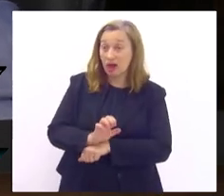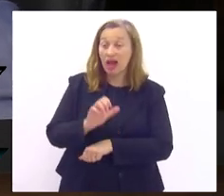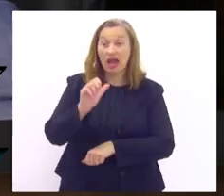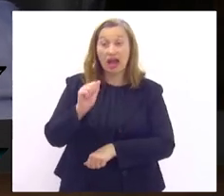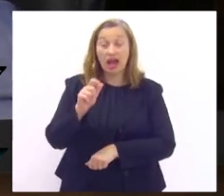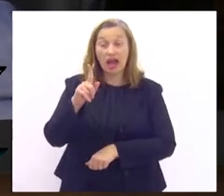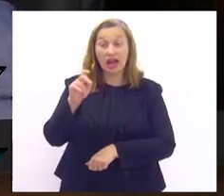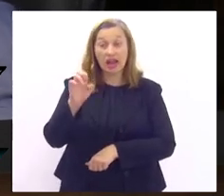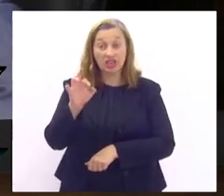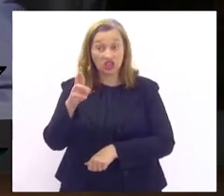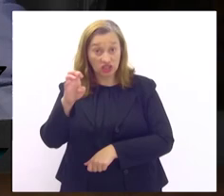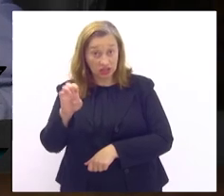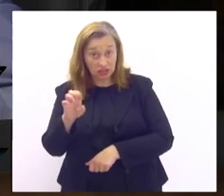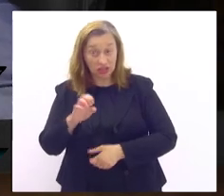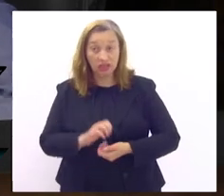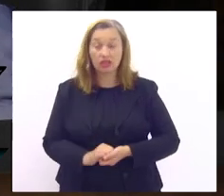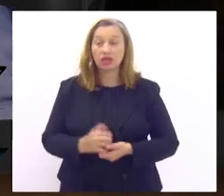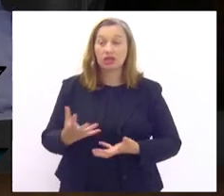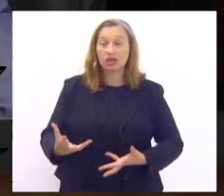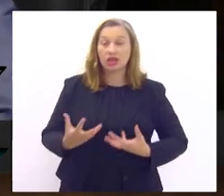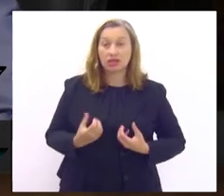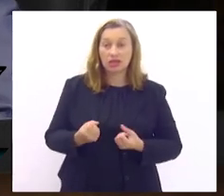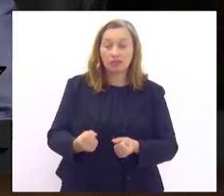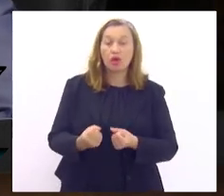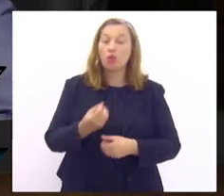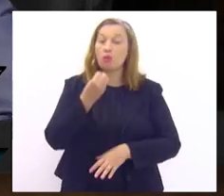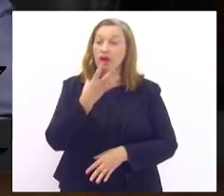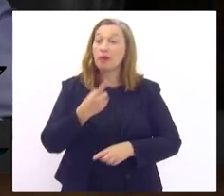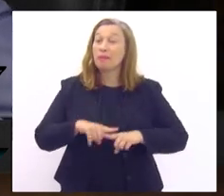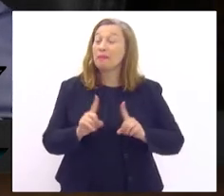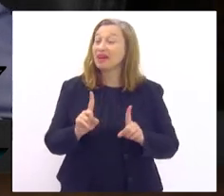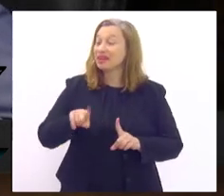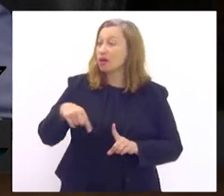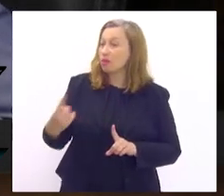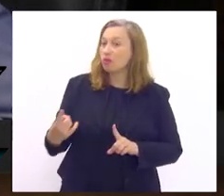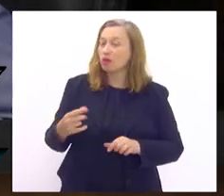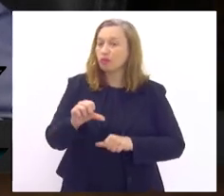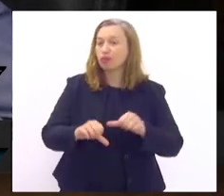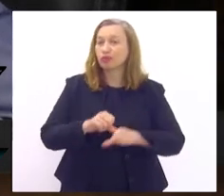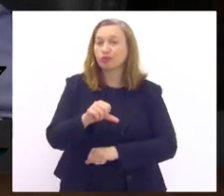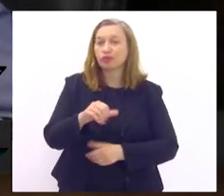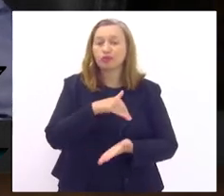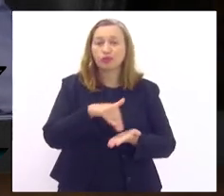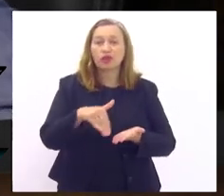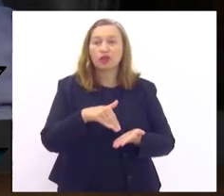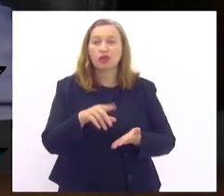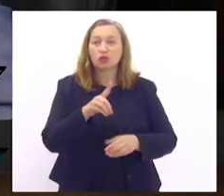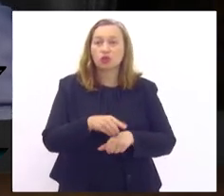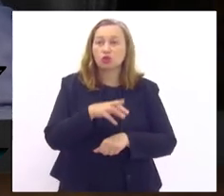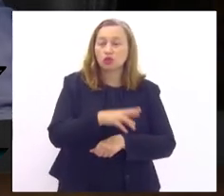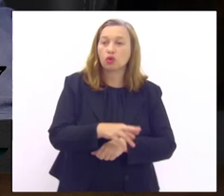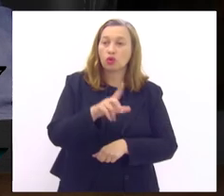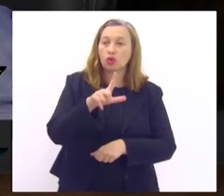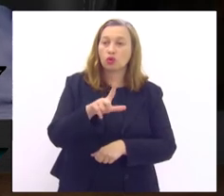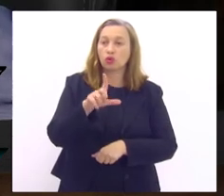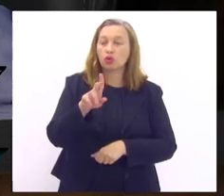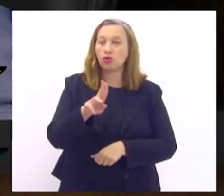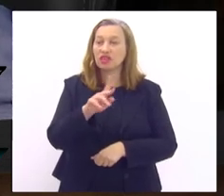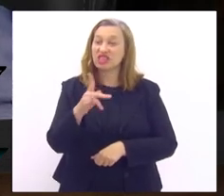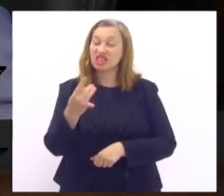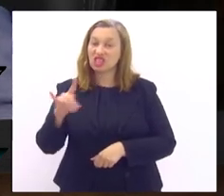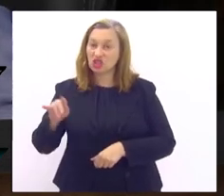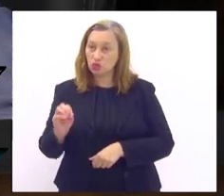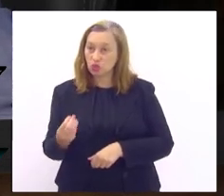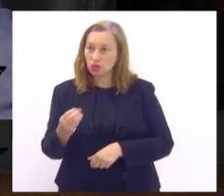Chiap ele nos recebeu muito bem mas depois mudou o secretário veio o doutor Luizinho o doutor